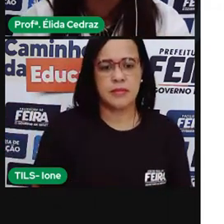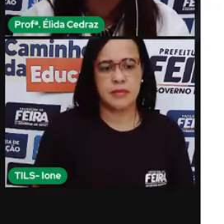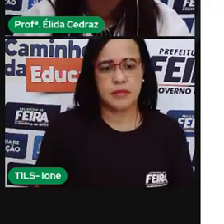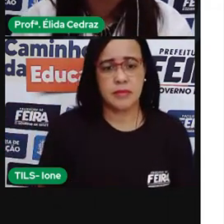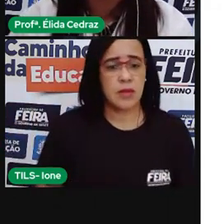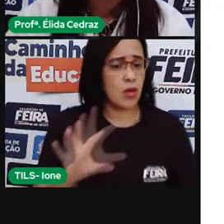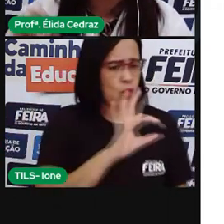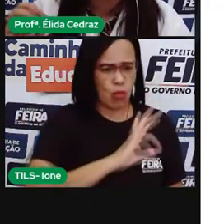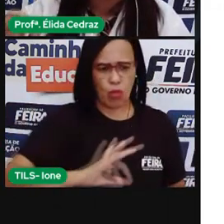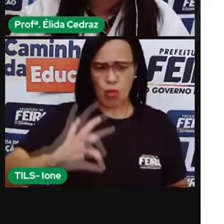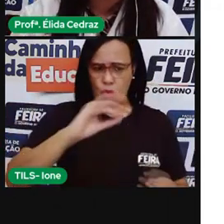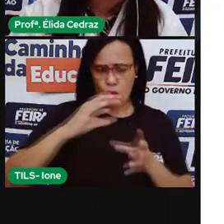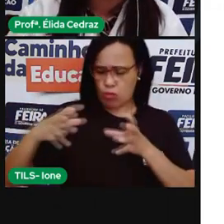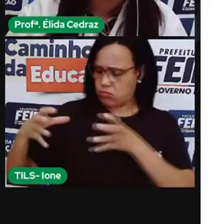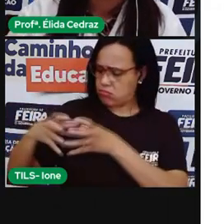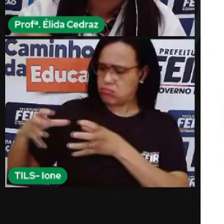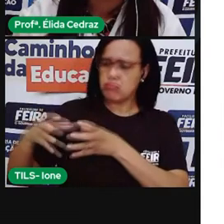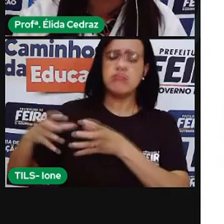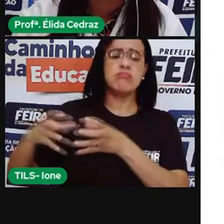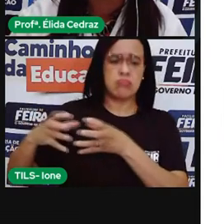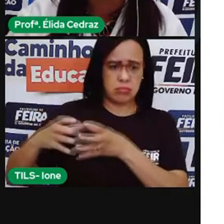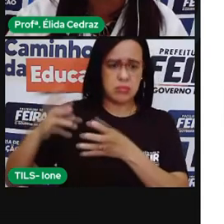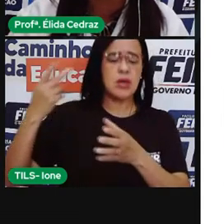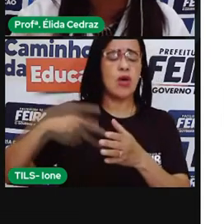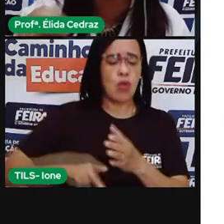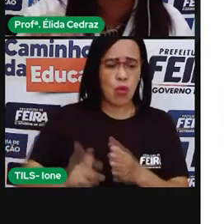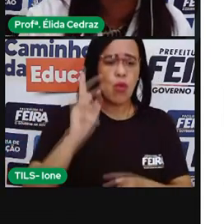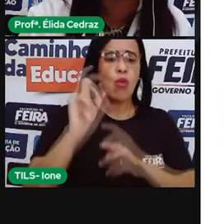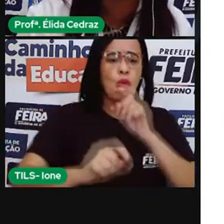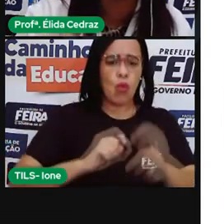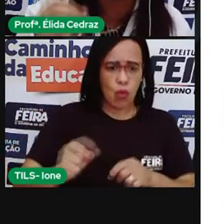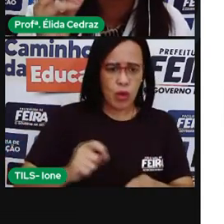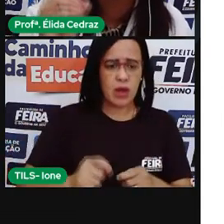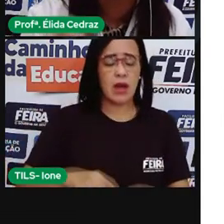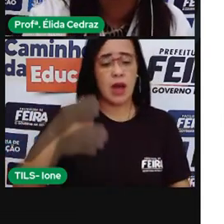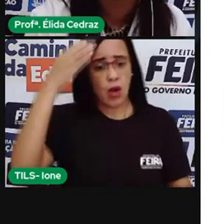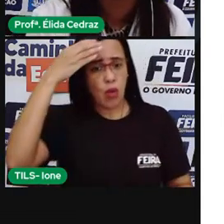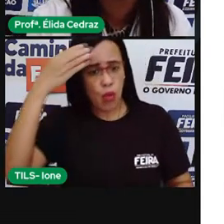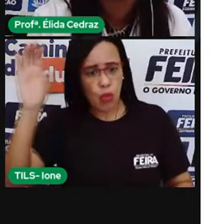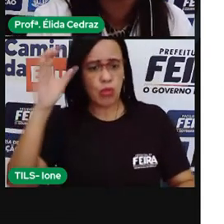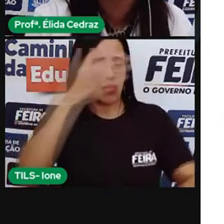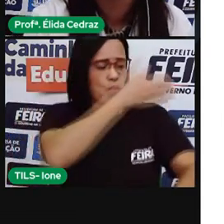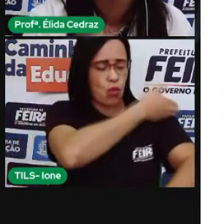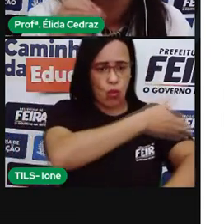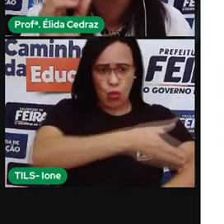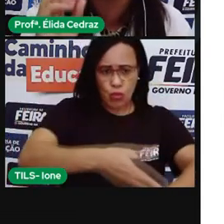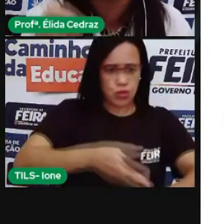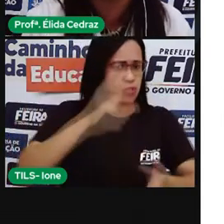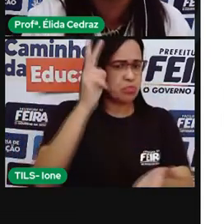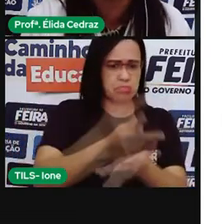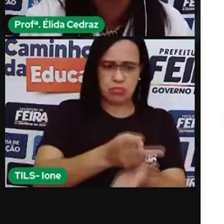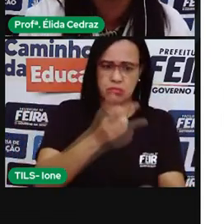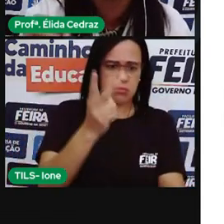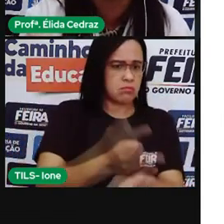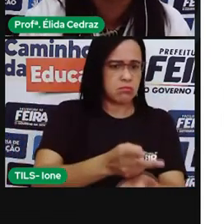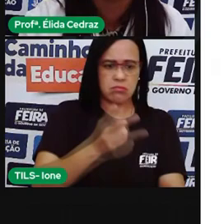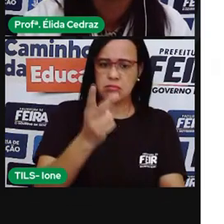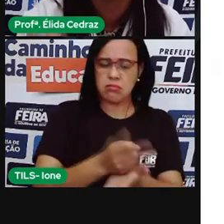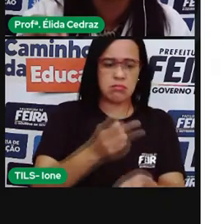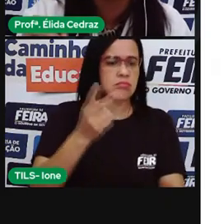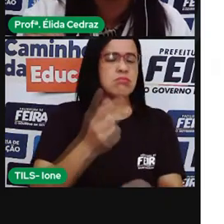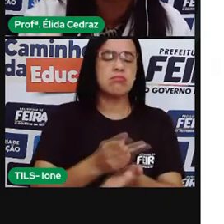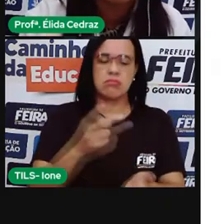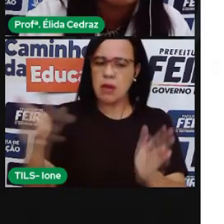continuam com as manifestações culturais, deixando e permanecendo com a sua cultura e a sua